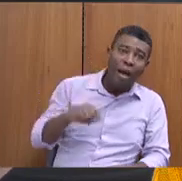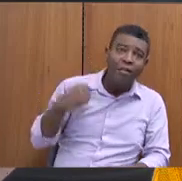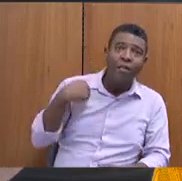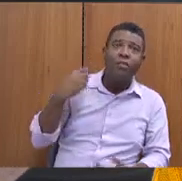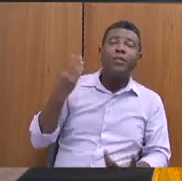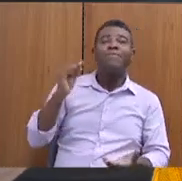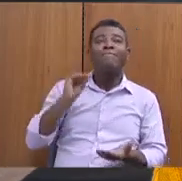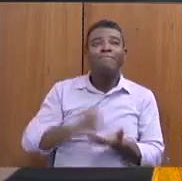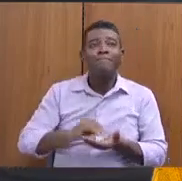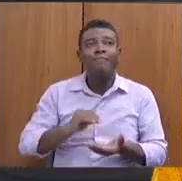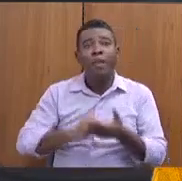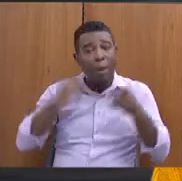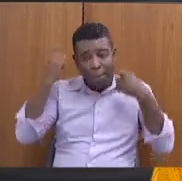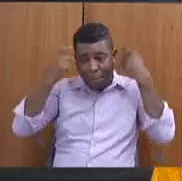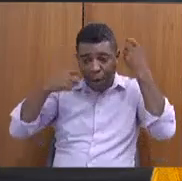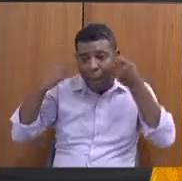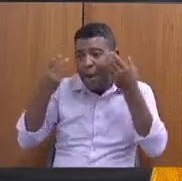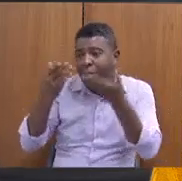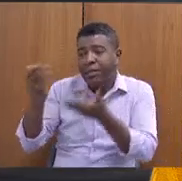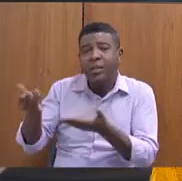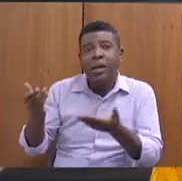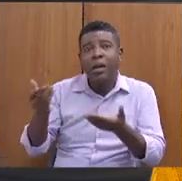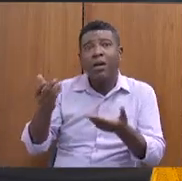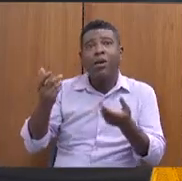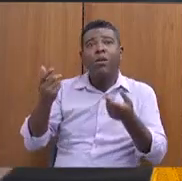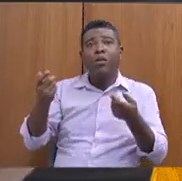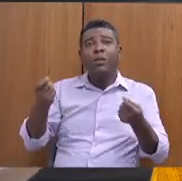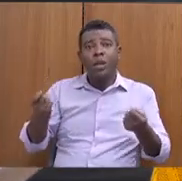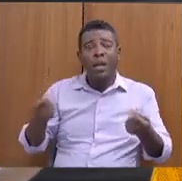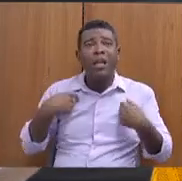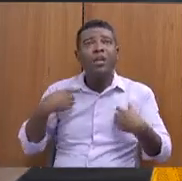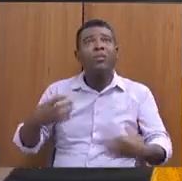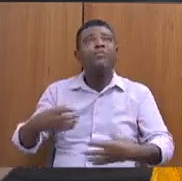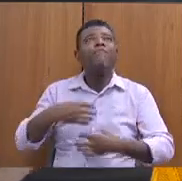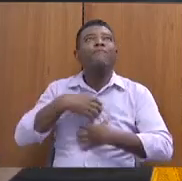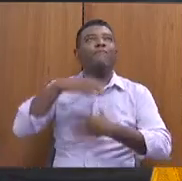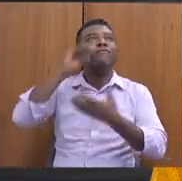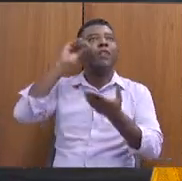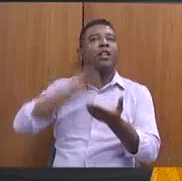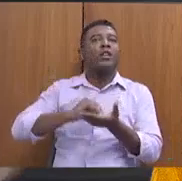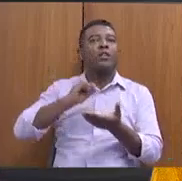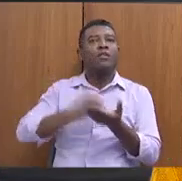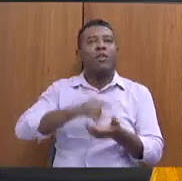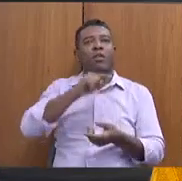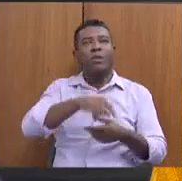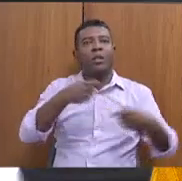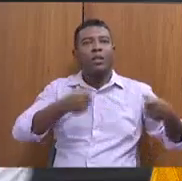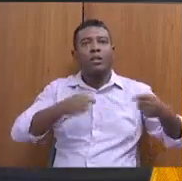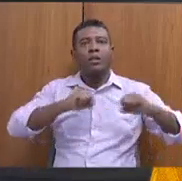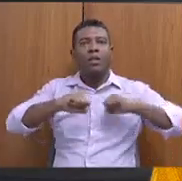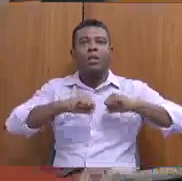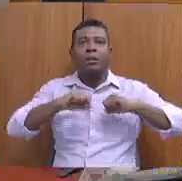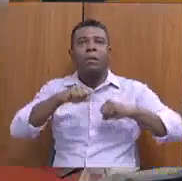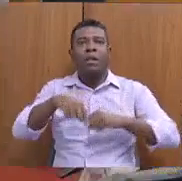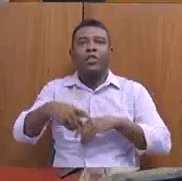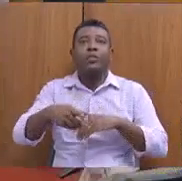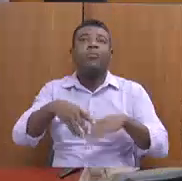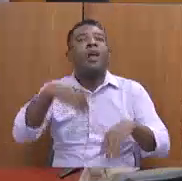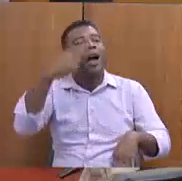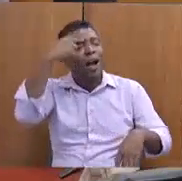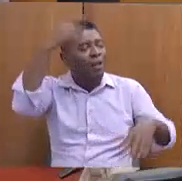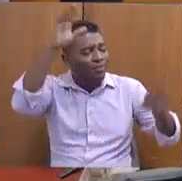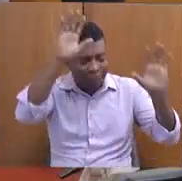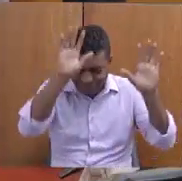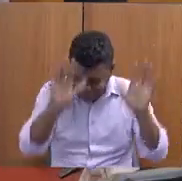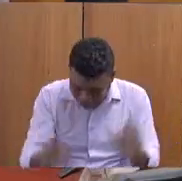faz diferença quando aparece nas apresentações e sinto falta desse debate aqui. Obrigada. Ah, sobre moradia,